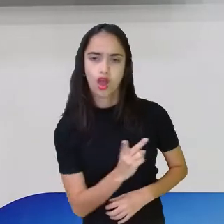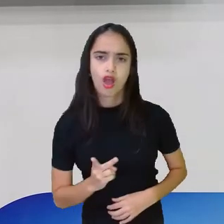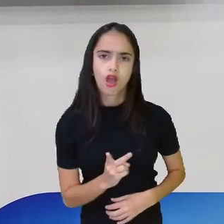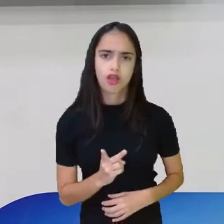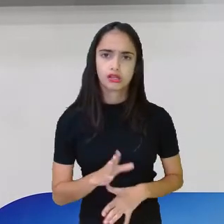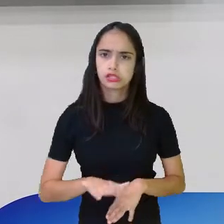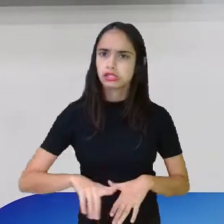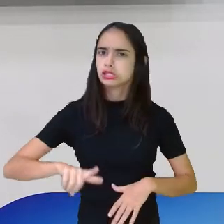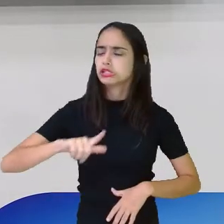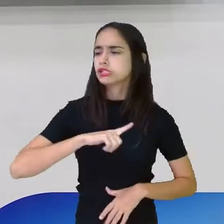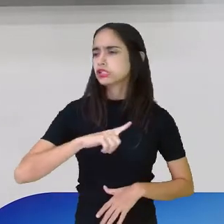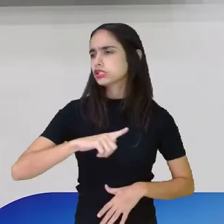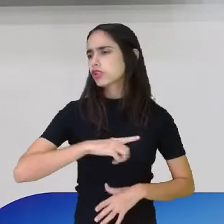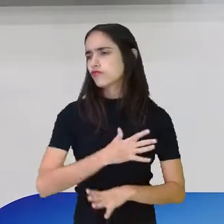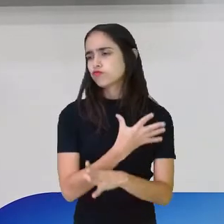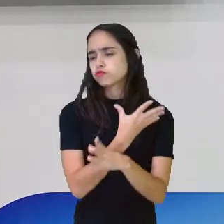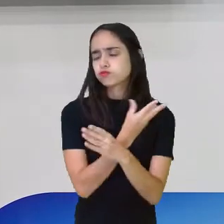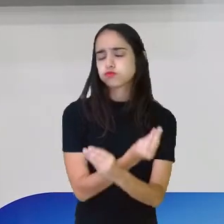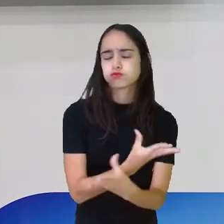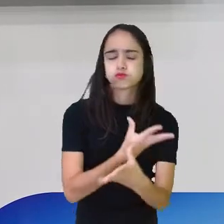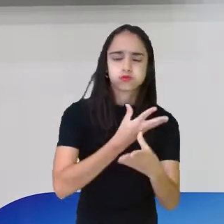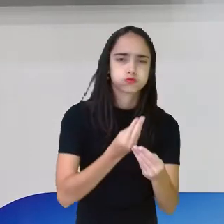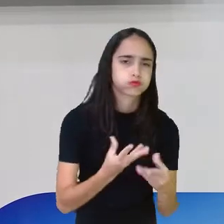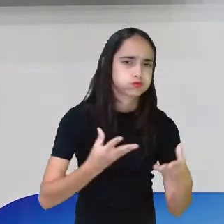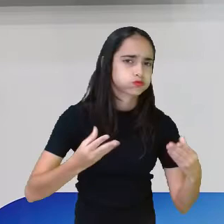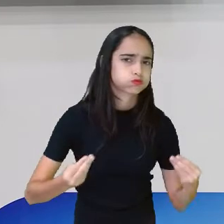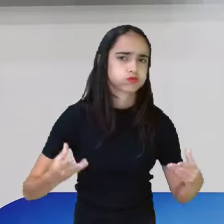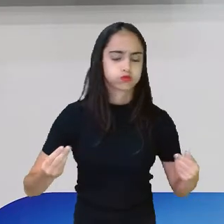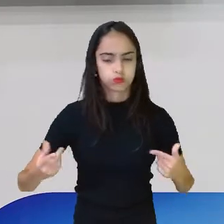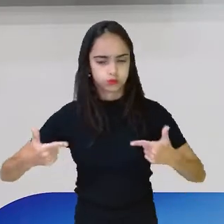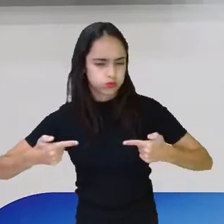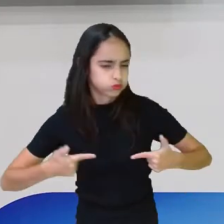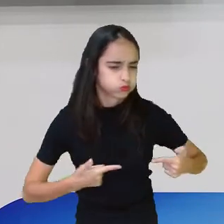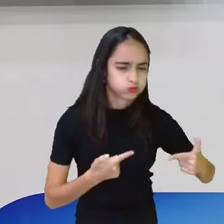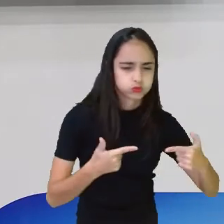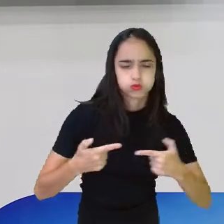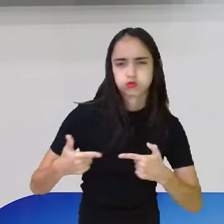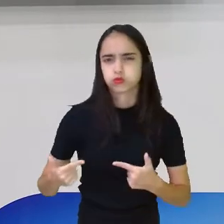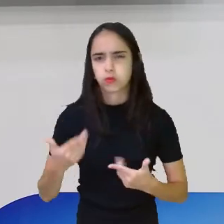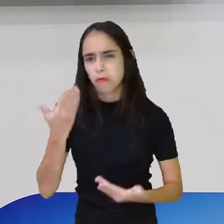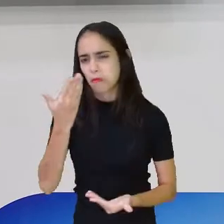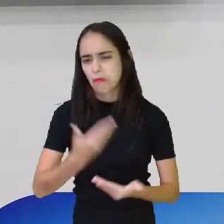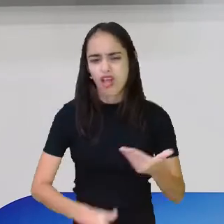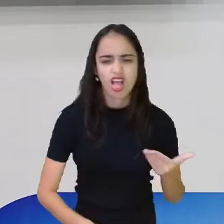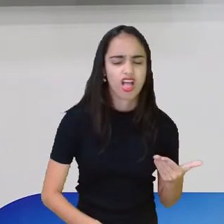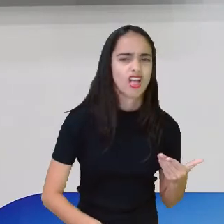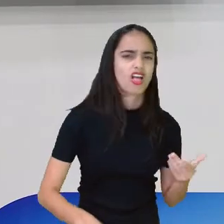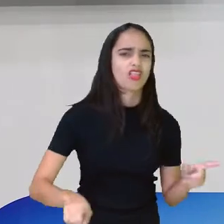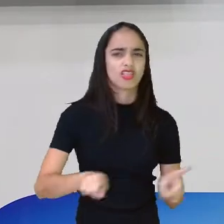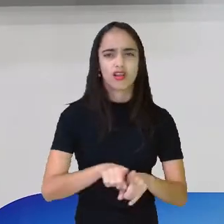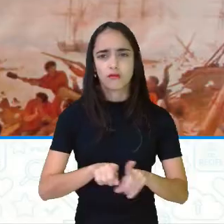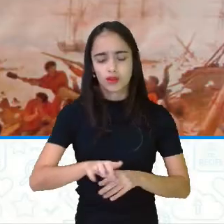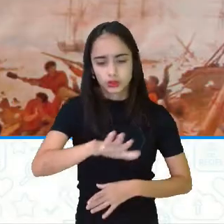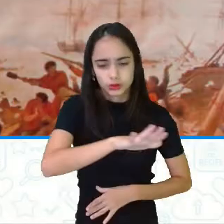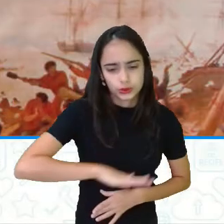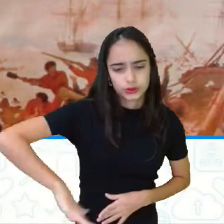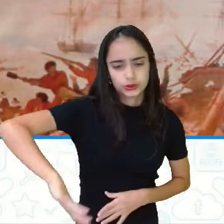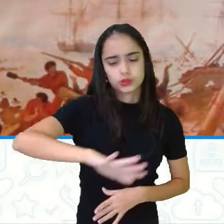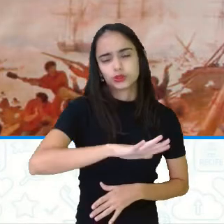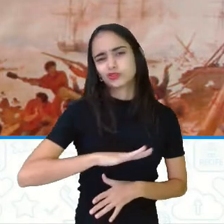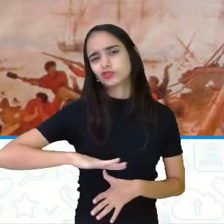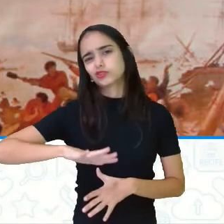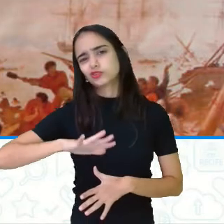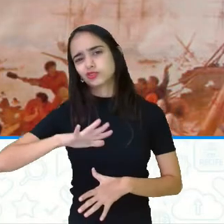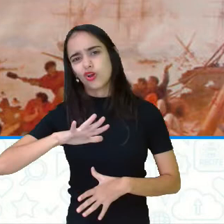muita batalha, teve muita perda, o território ficou devastado e essa guerra acabou aqui,